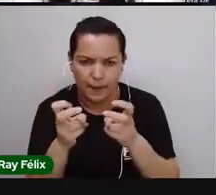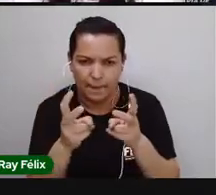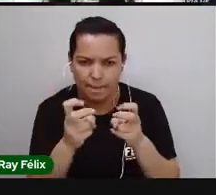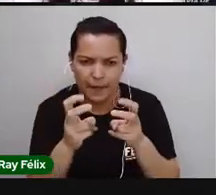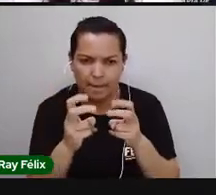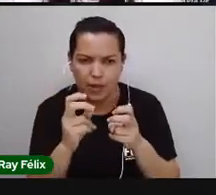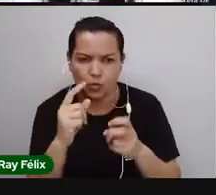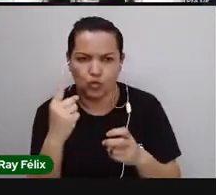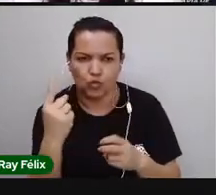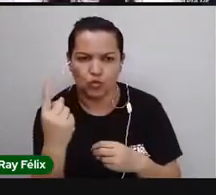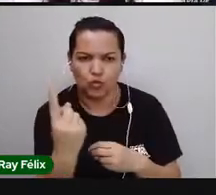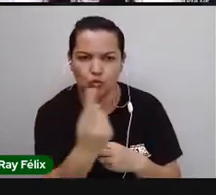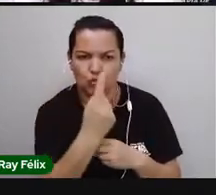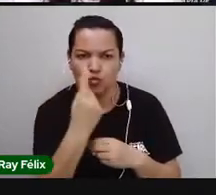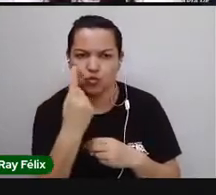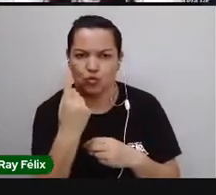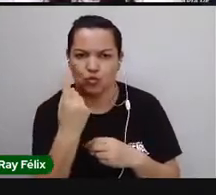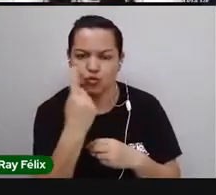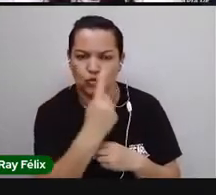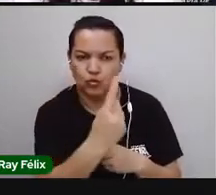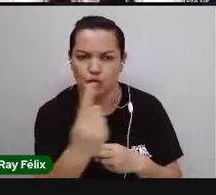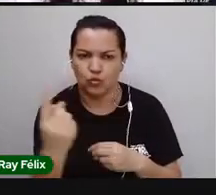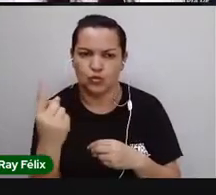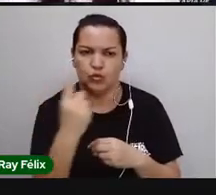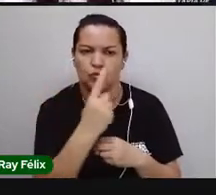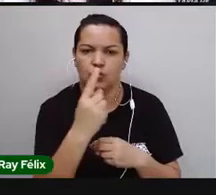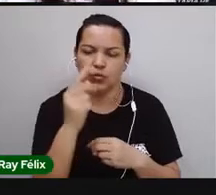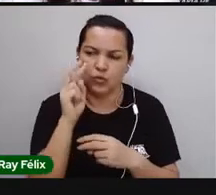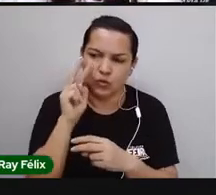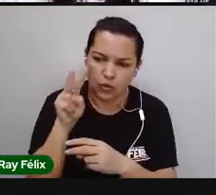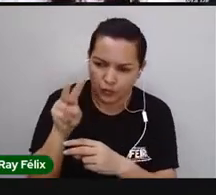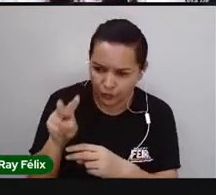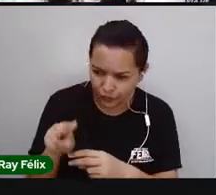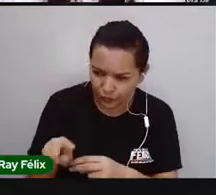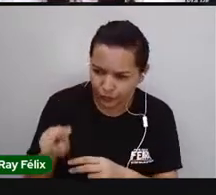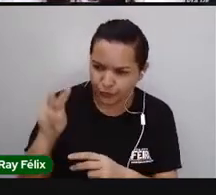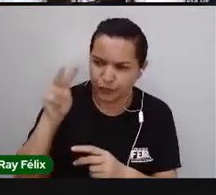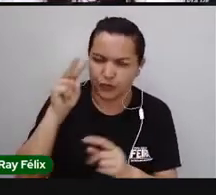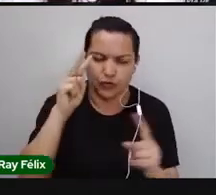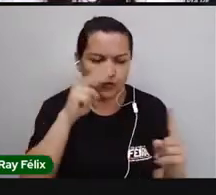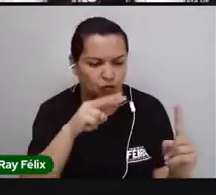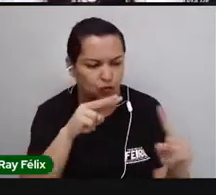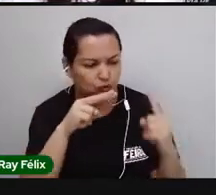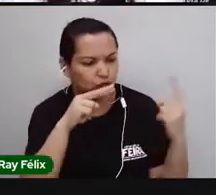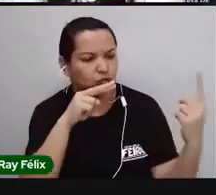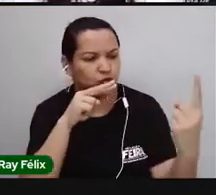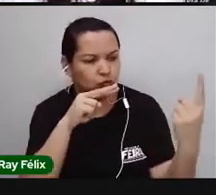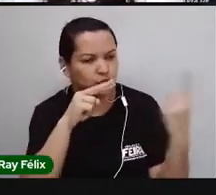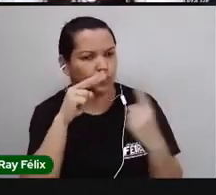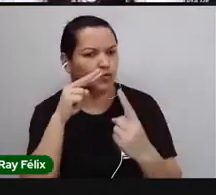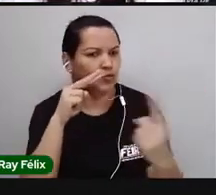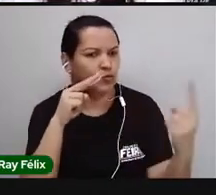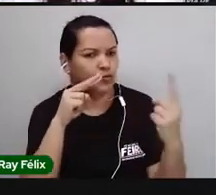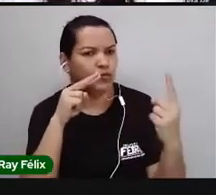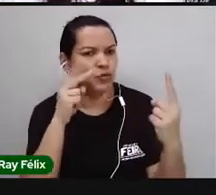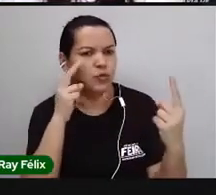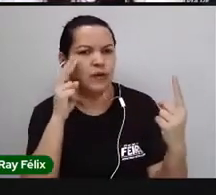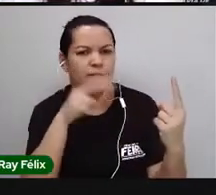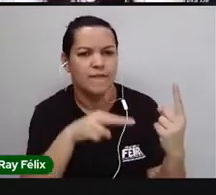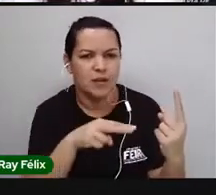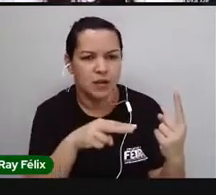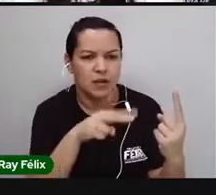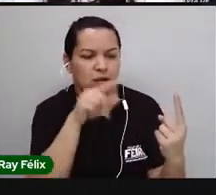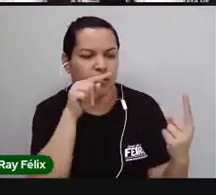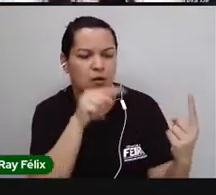girar, você pode usar, ver como é que ele funciona, para um lado, para o outro. E a gente vai ver, numa